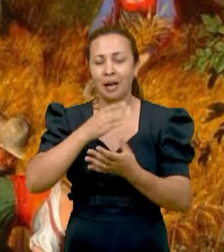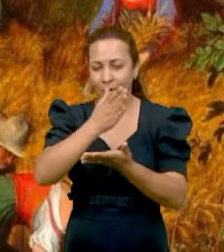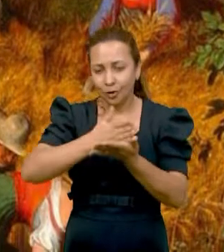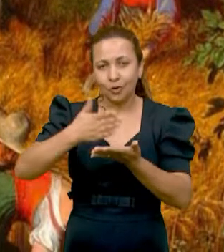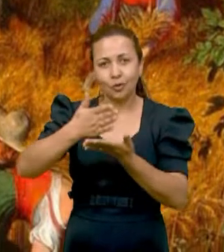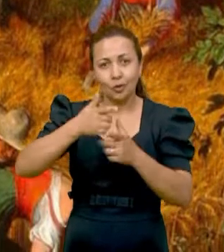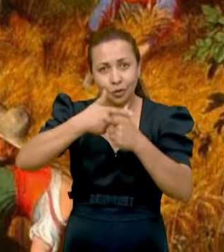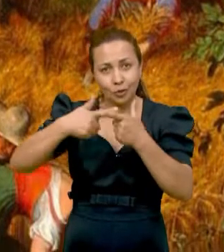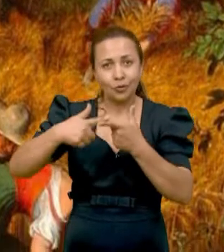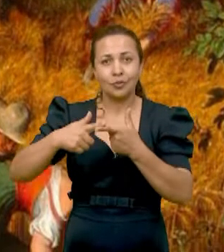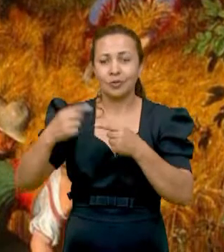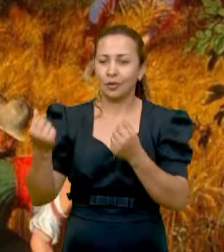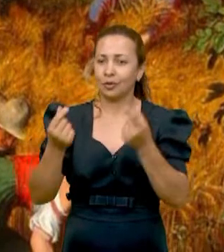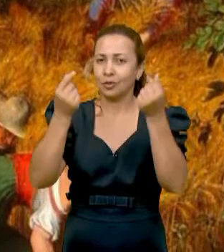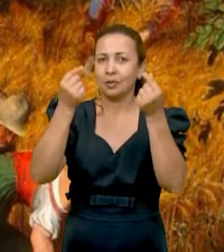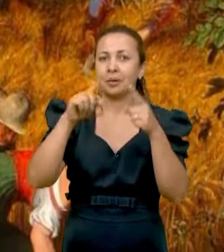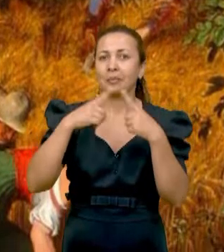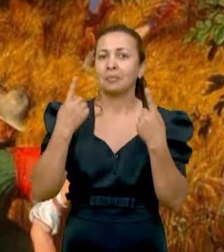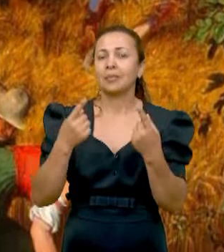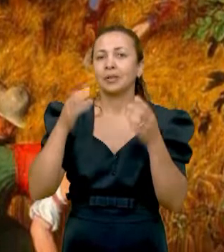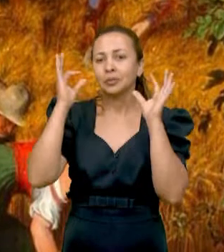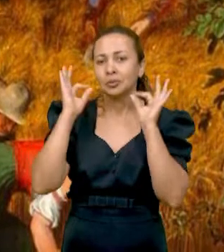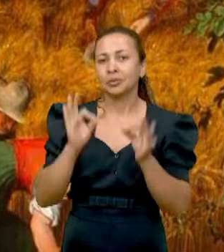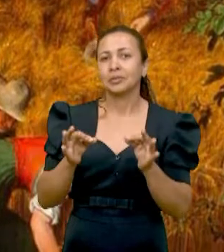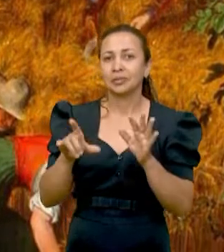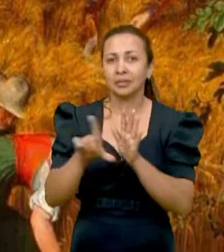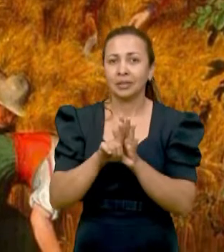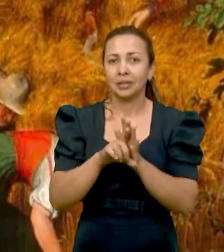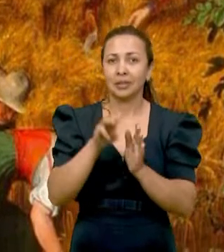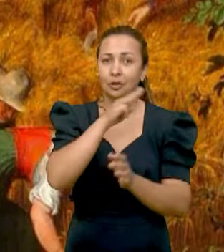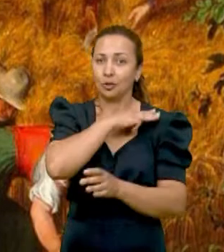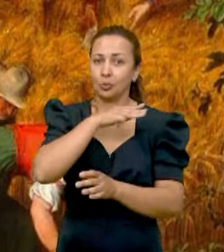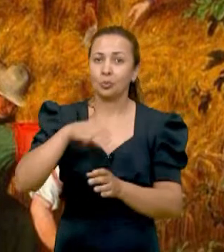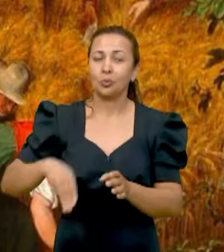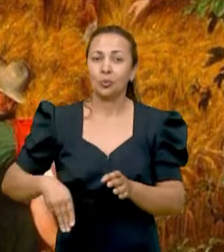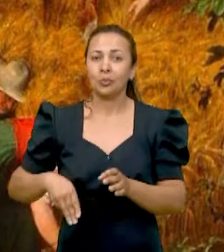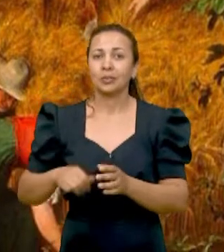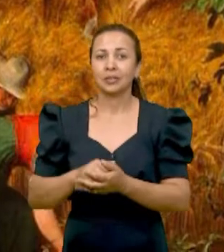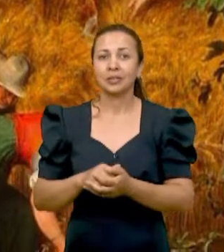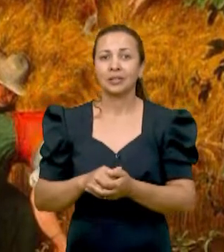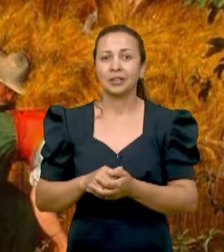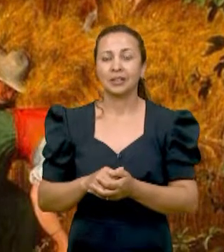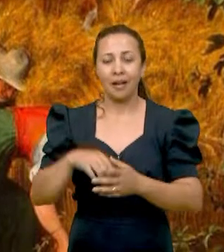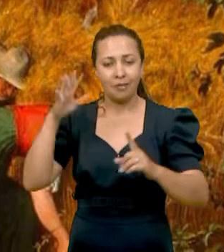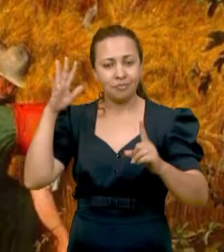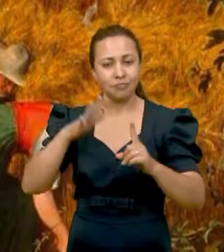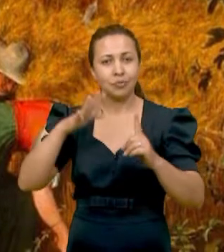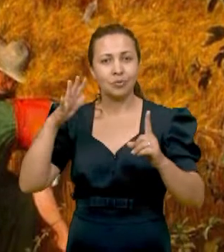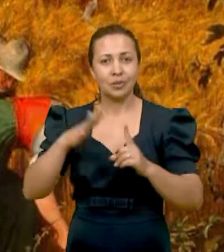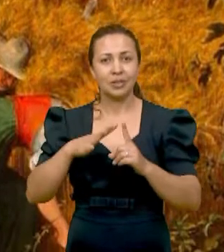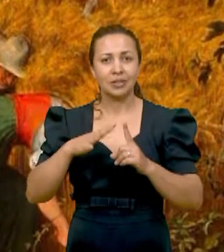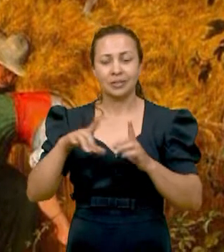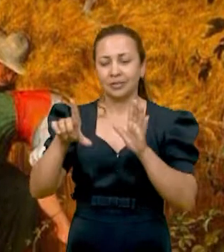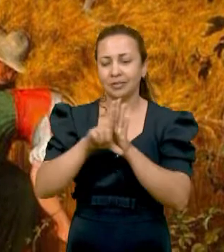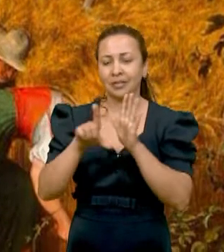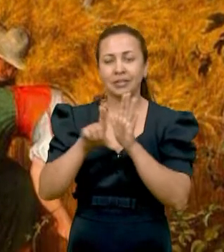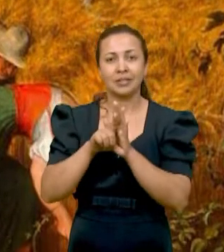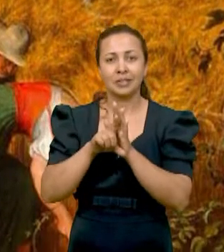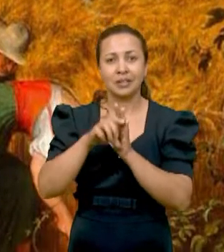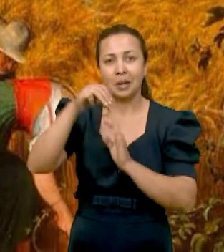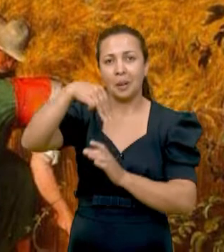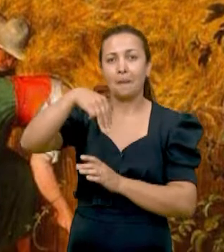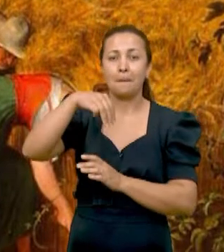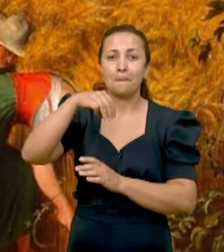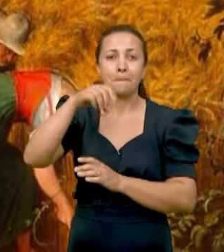a lei de Moisés, é a influência das leis, das leis monoteístas sobre a administração da agricultura.